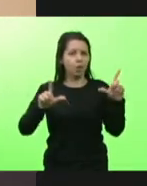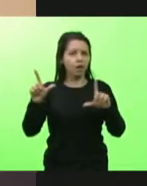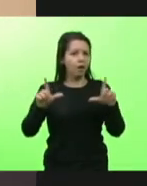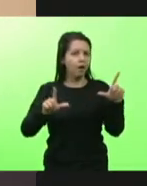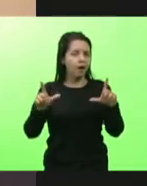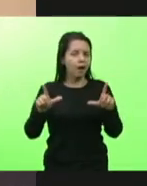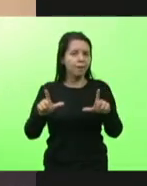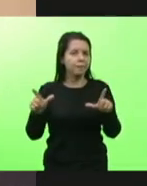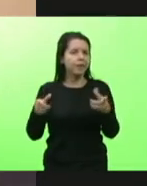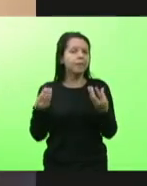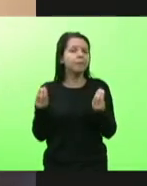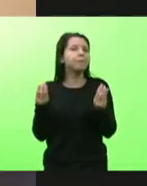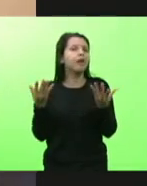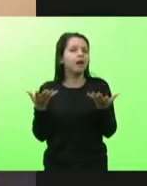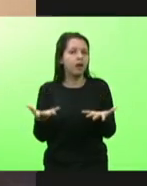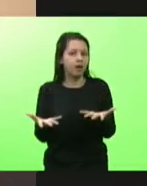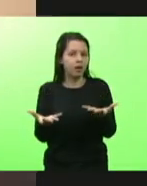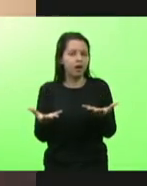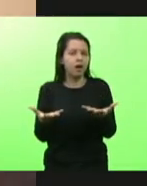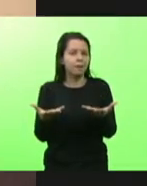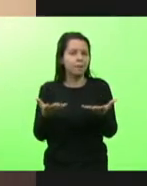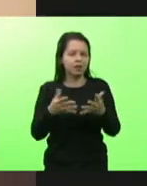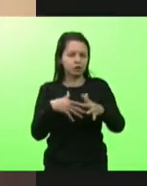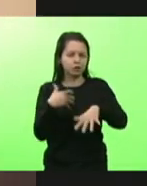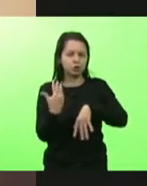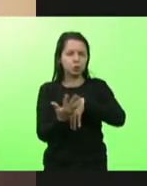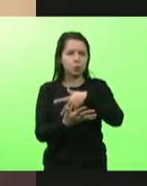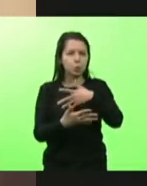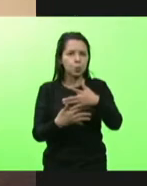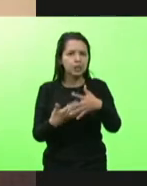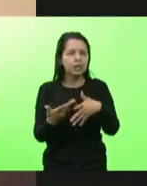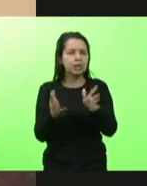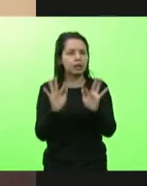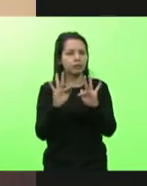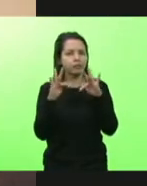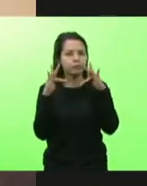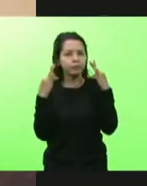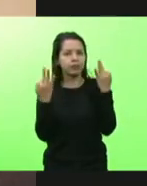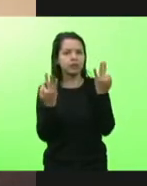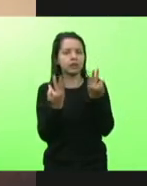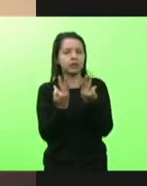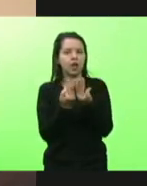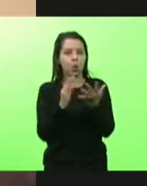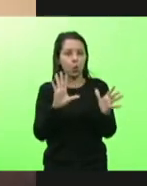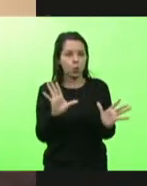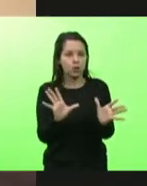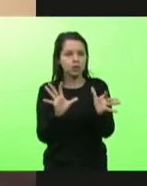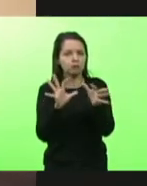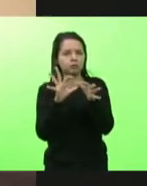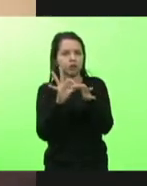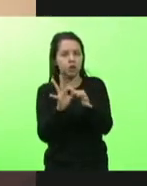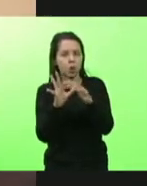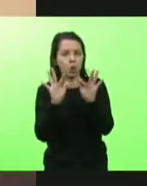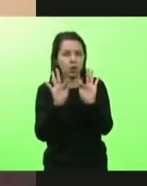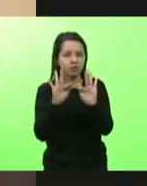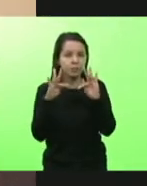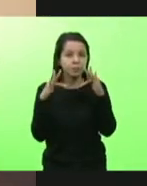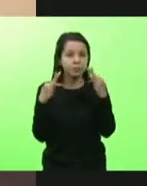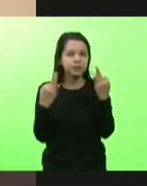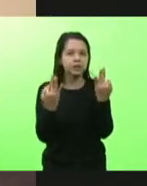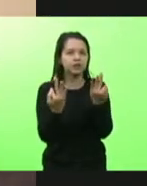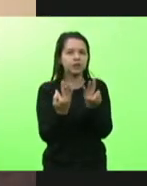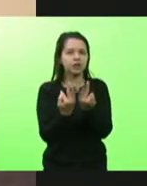destruir a família, o vínculo familiar, a Rede Globo sempre